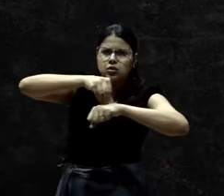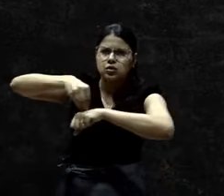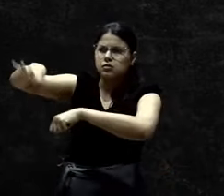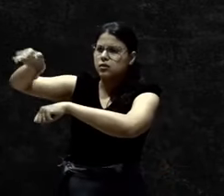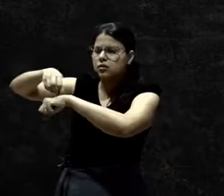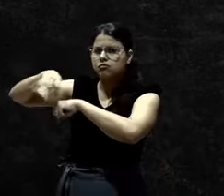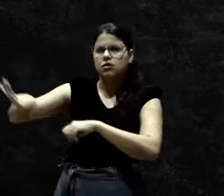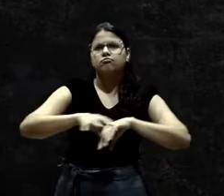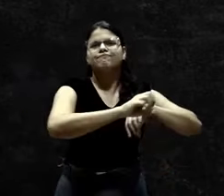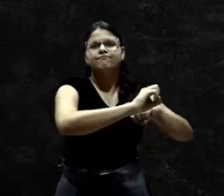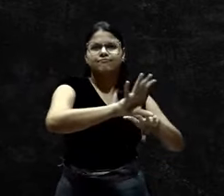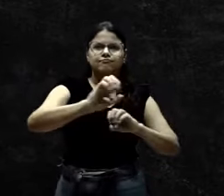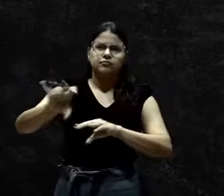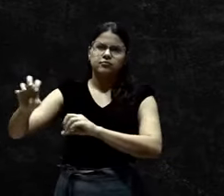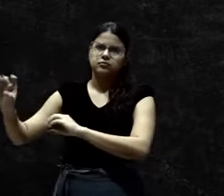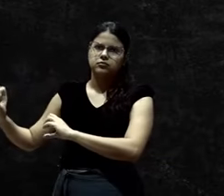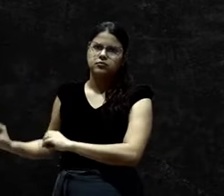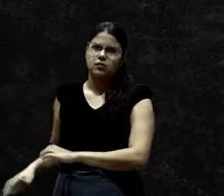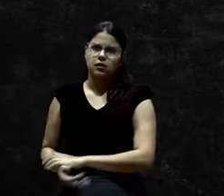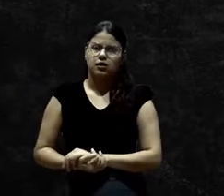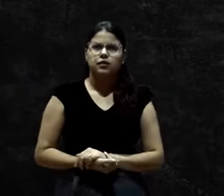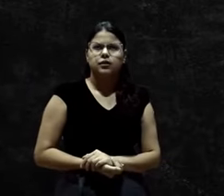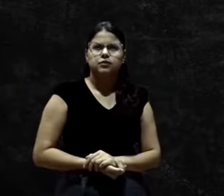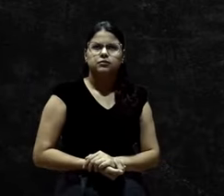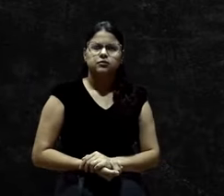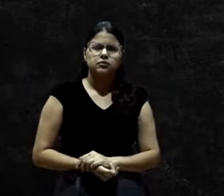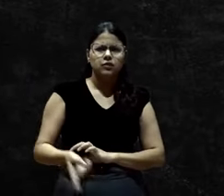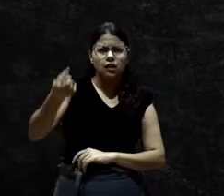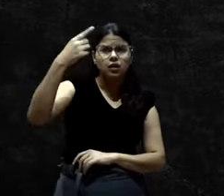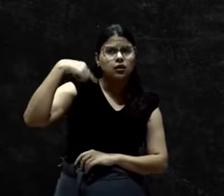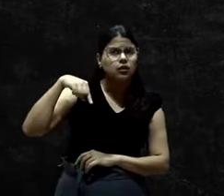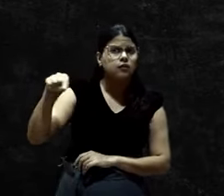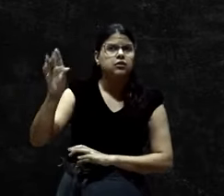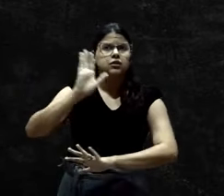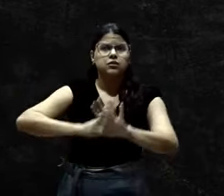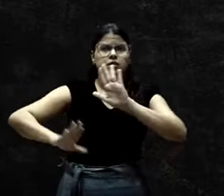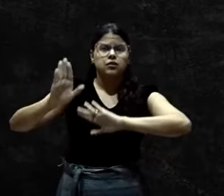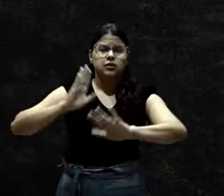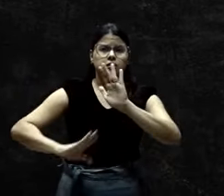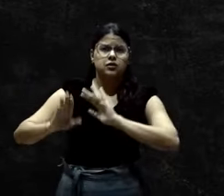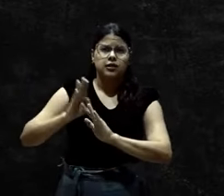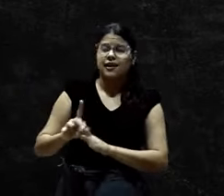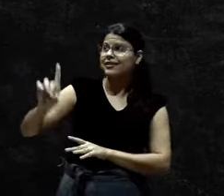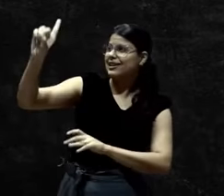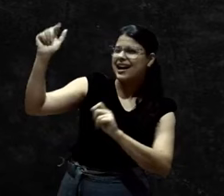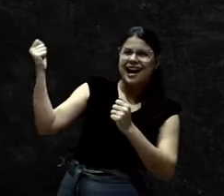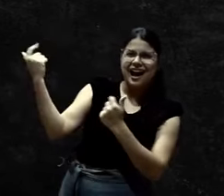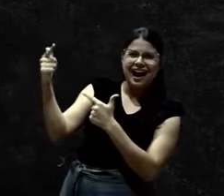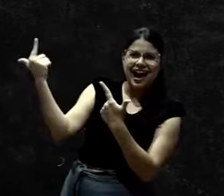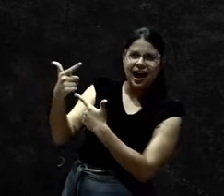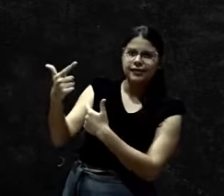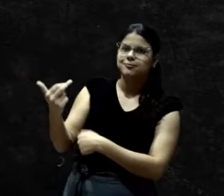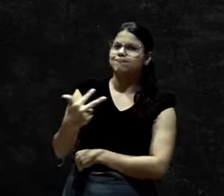com aquele que o instruiu. Não se engane, de Deus não se